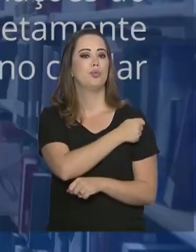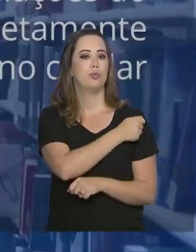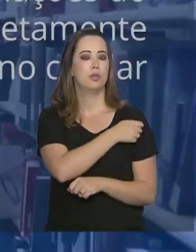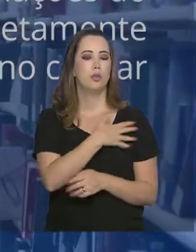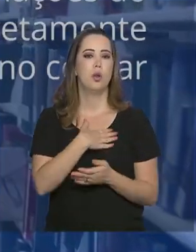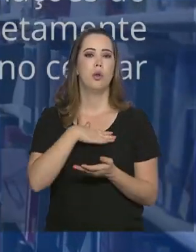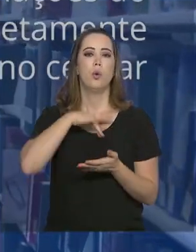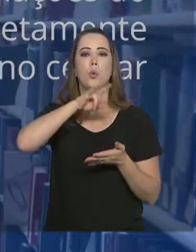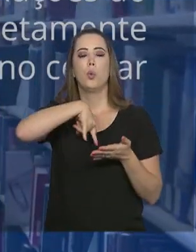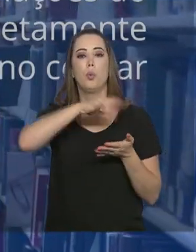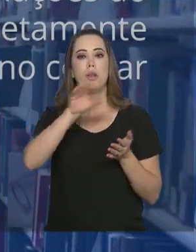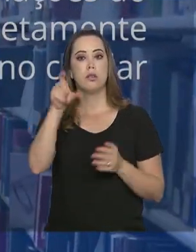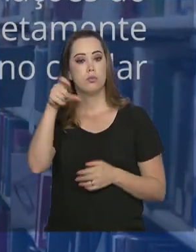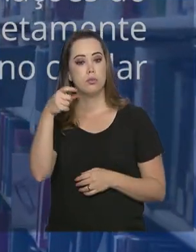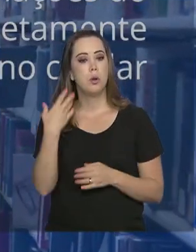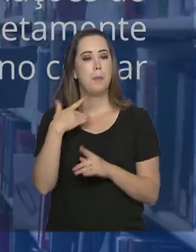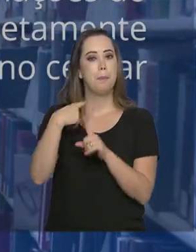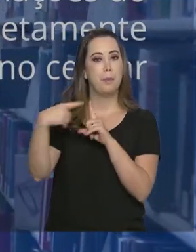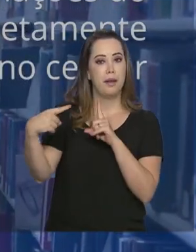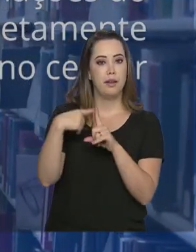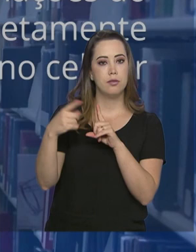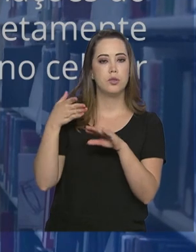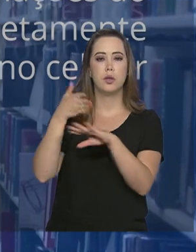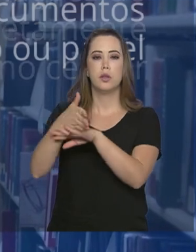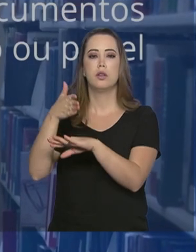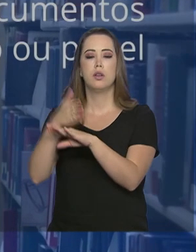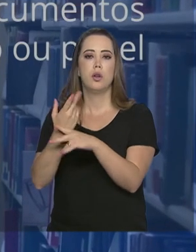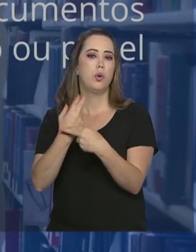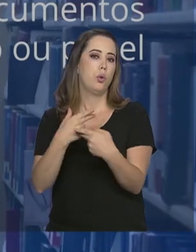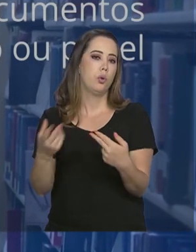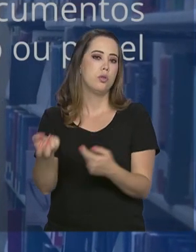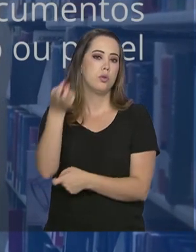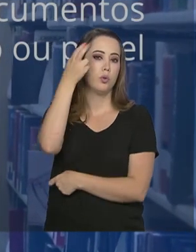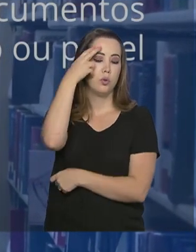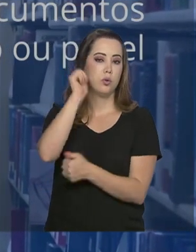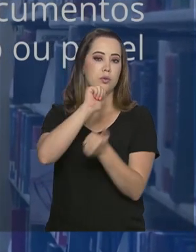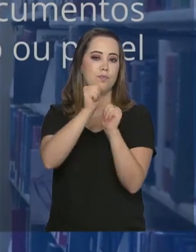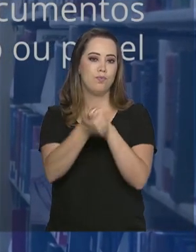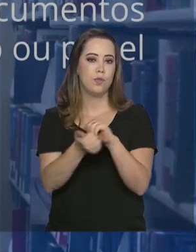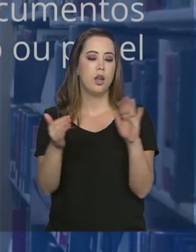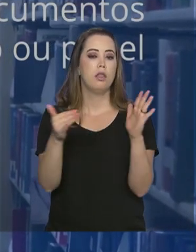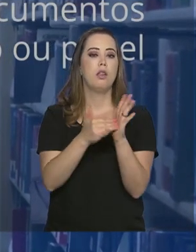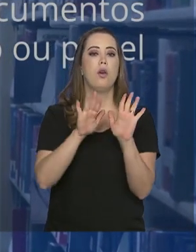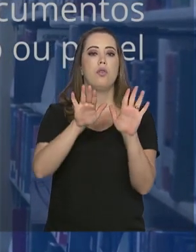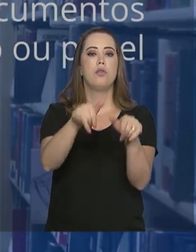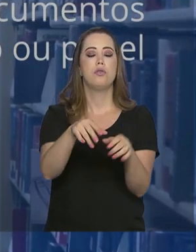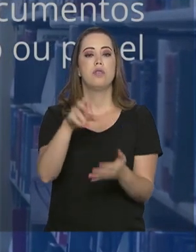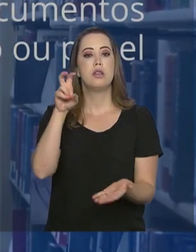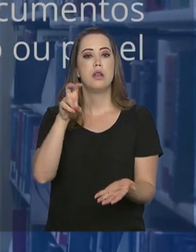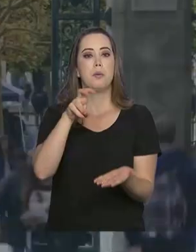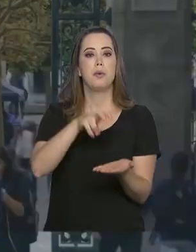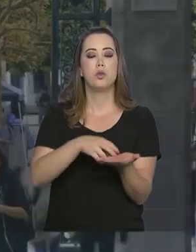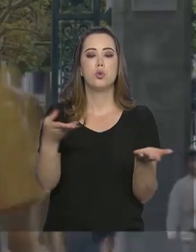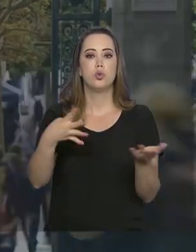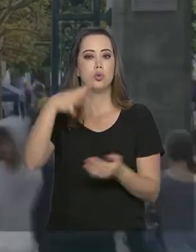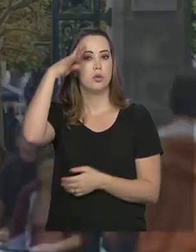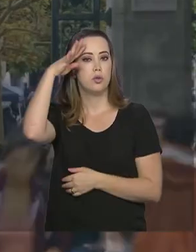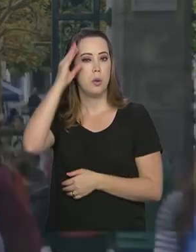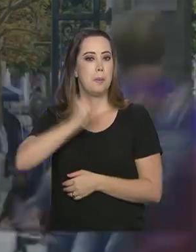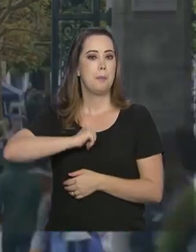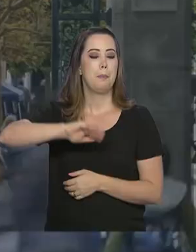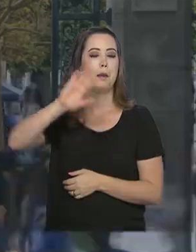A identidade estudantil garante meia entrada em eventos culturais e esportivos. Até o final da manhã desta quarta-feira,